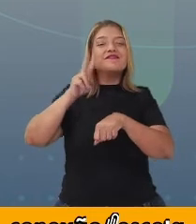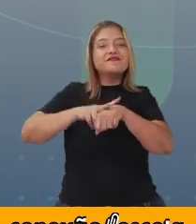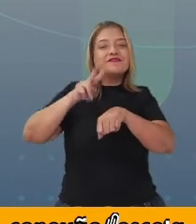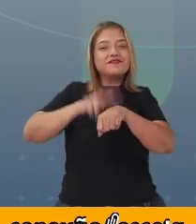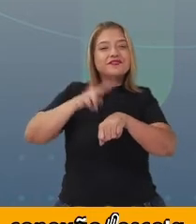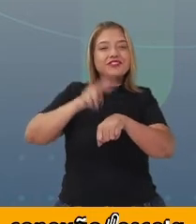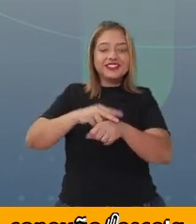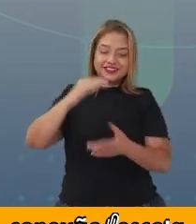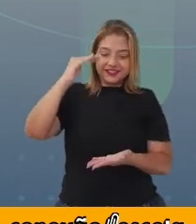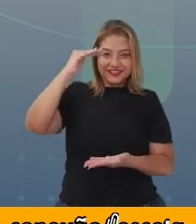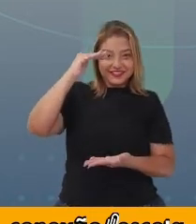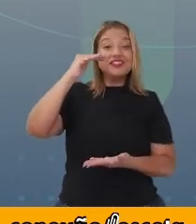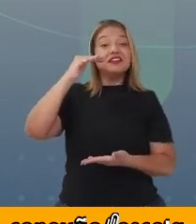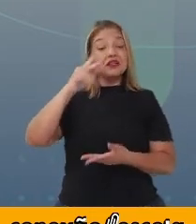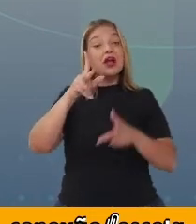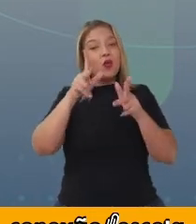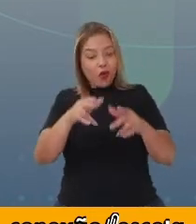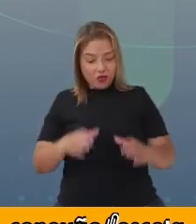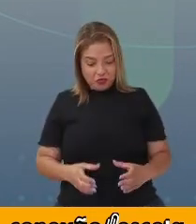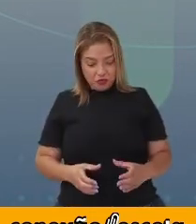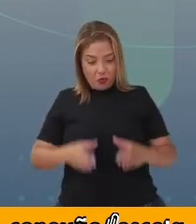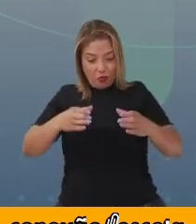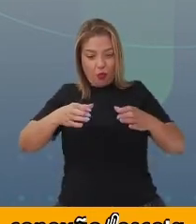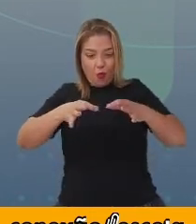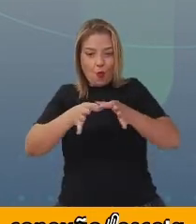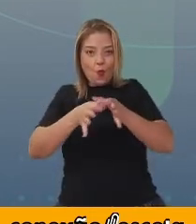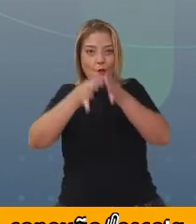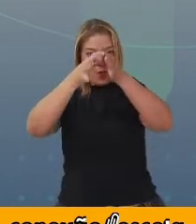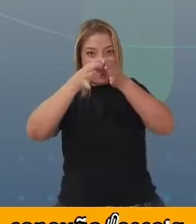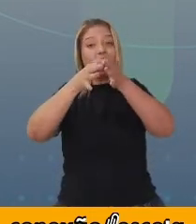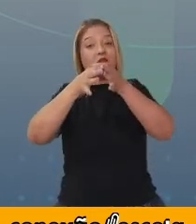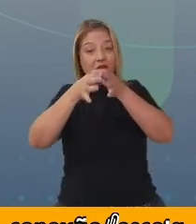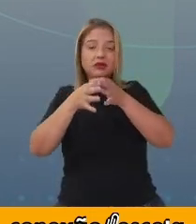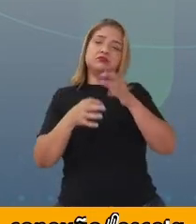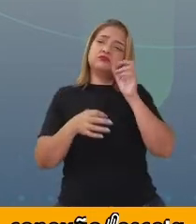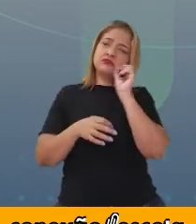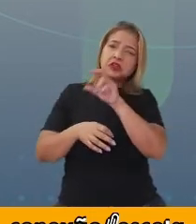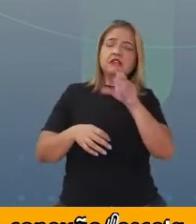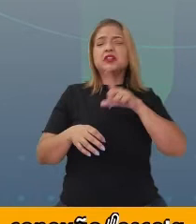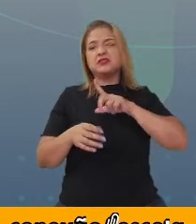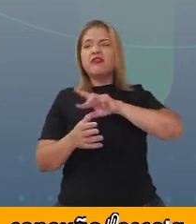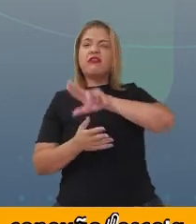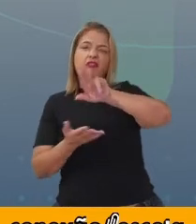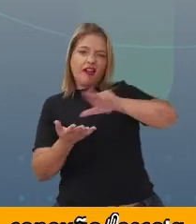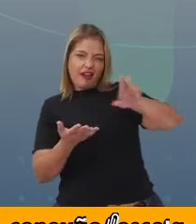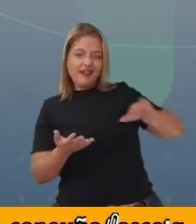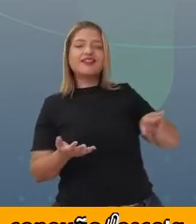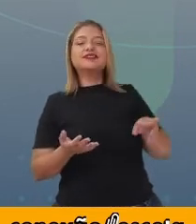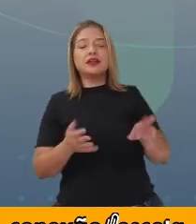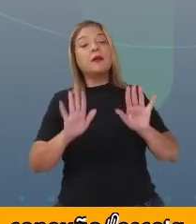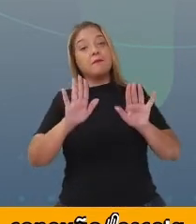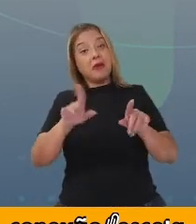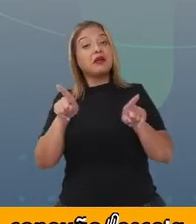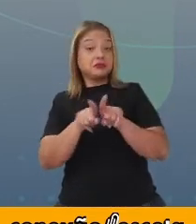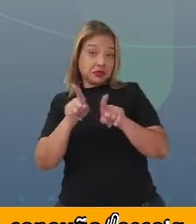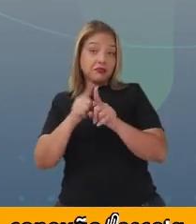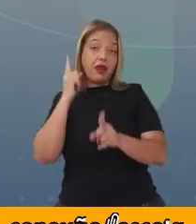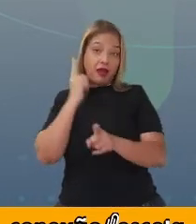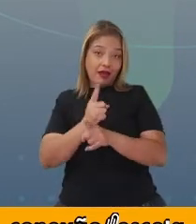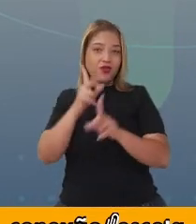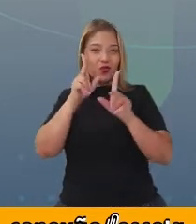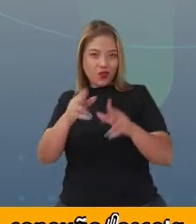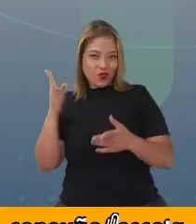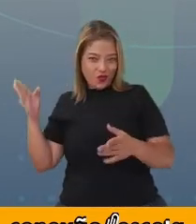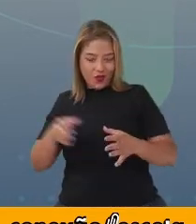garrafa, ela tem o formato de um cilindro. Tem outras formas, mas a gente encontra também o cilindro. A